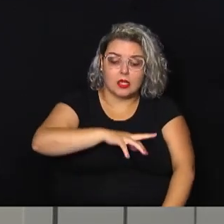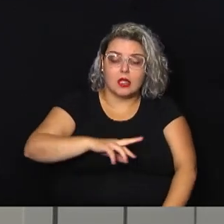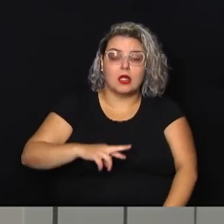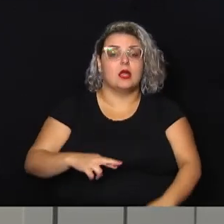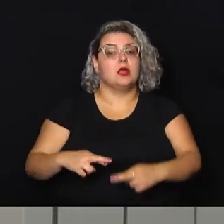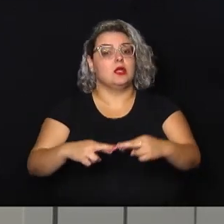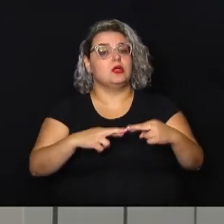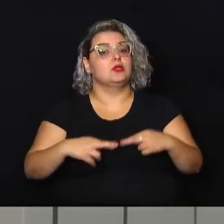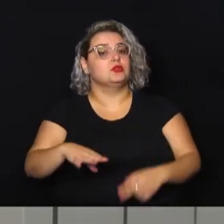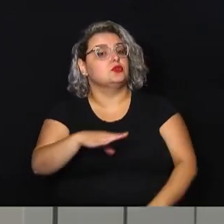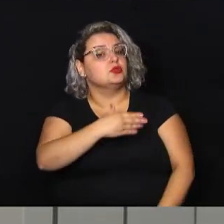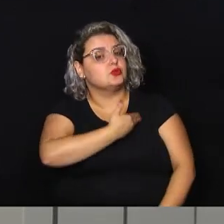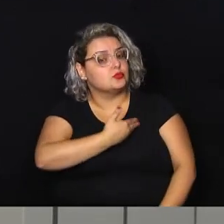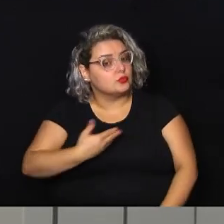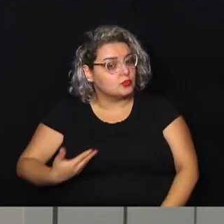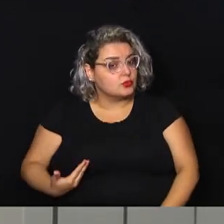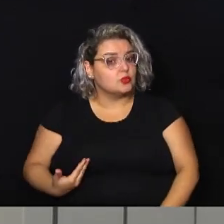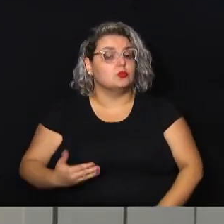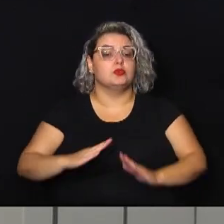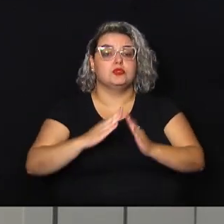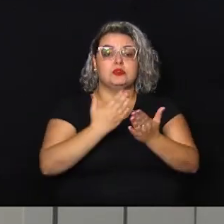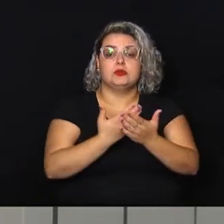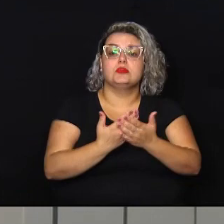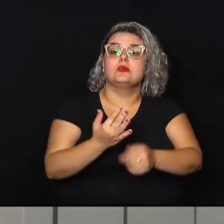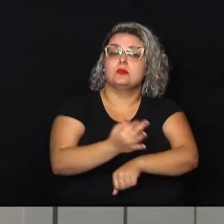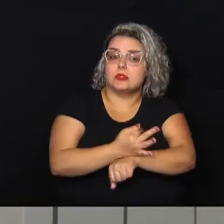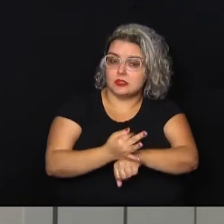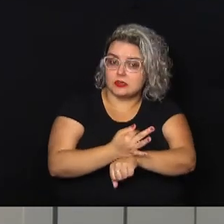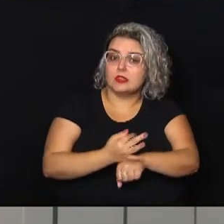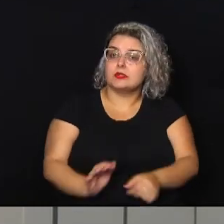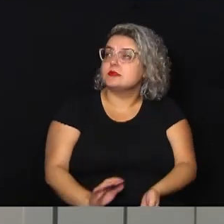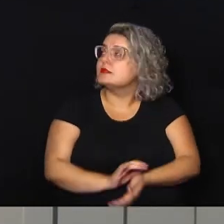os períodos de férias e recesso escolar.